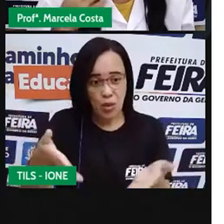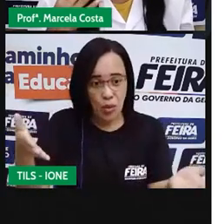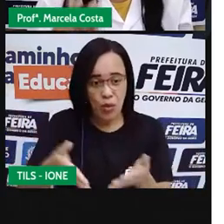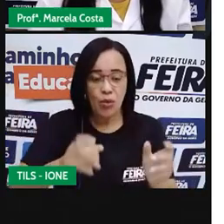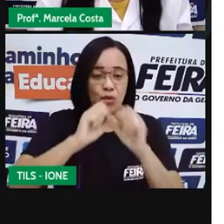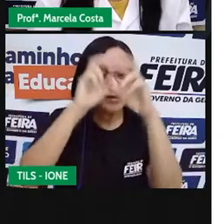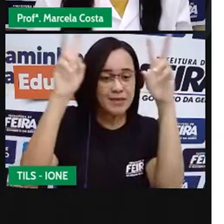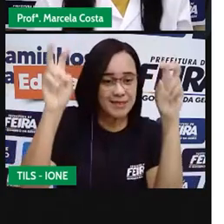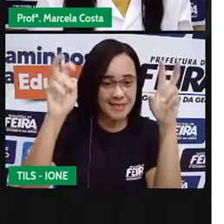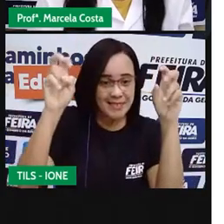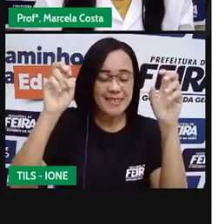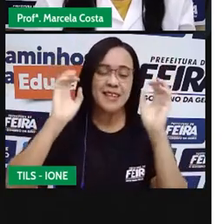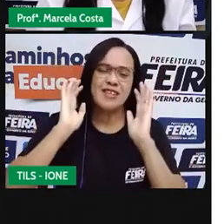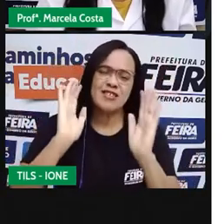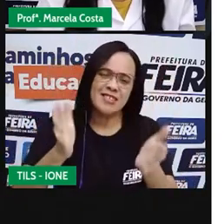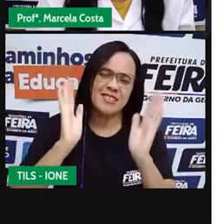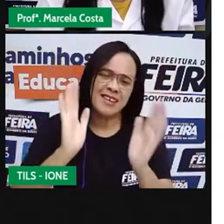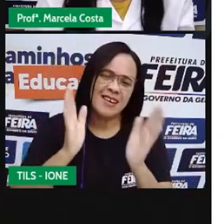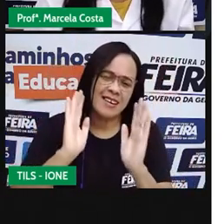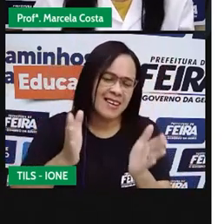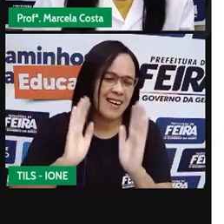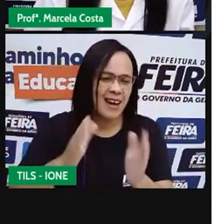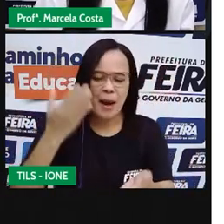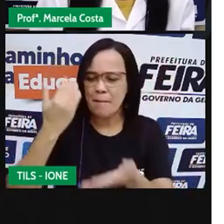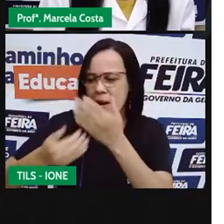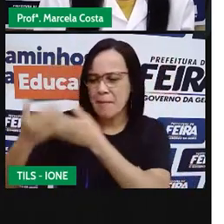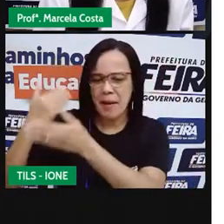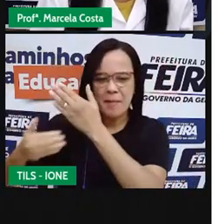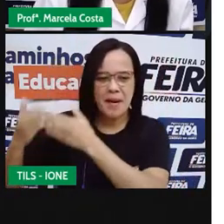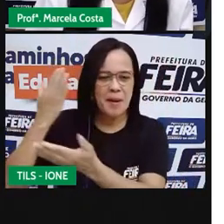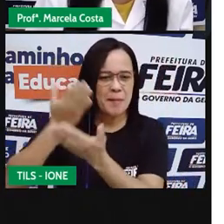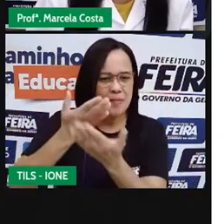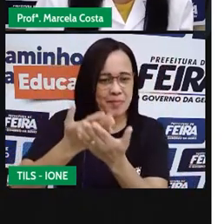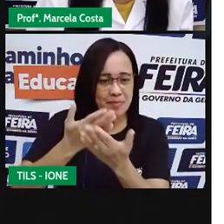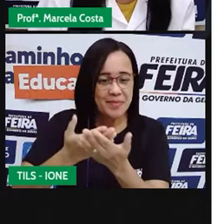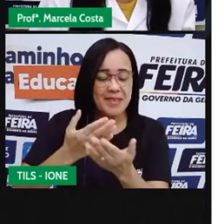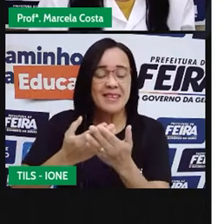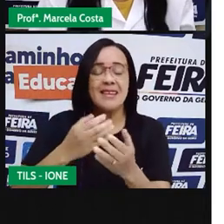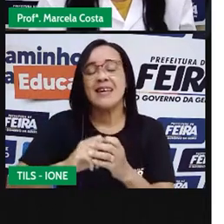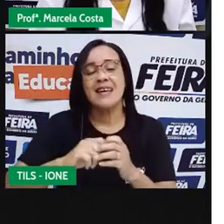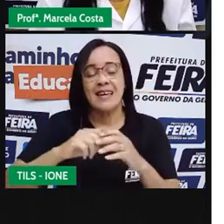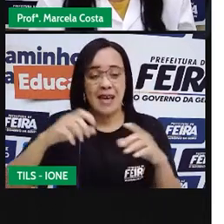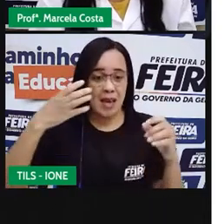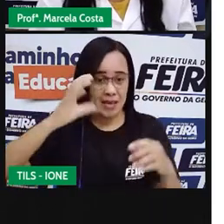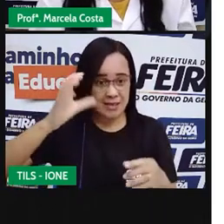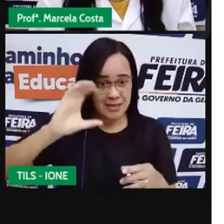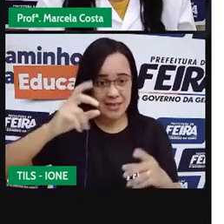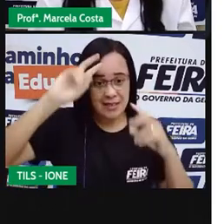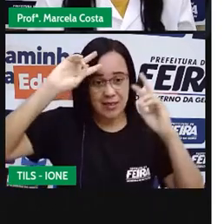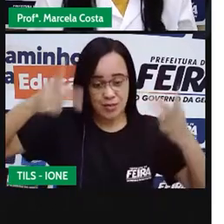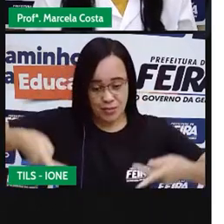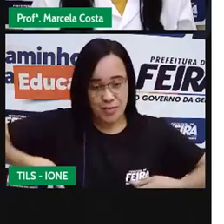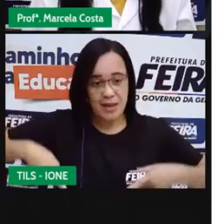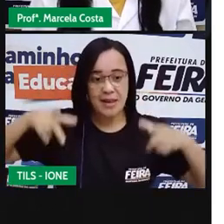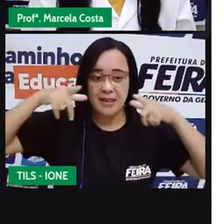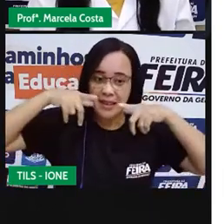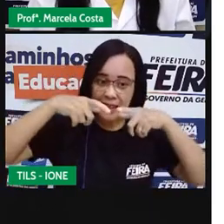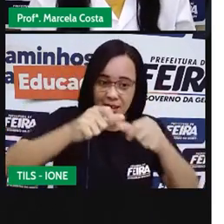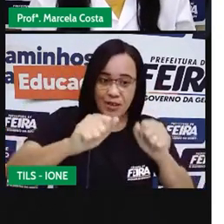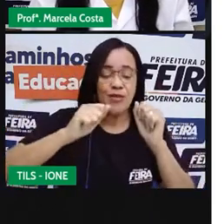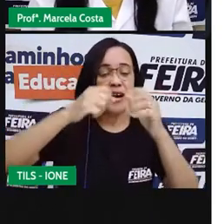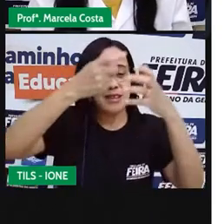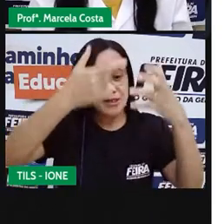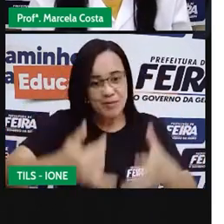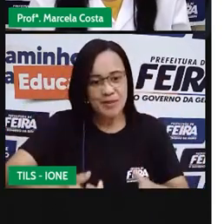que a gente já vem falando nas outras aulas, como a aula de Ciências Humanas, aula de Linguagens, onde a gente já